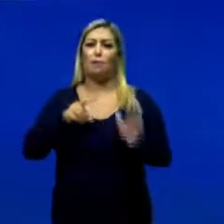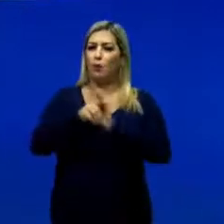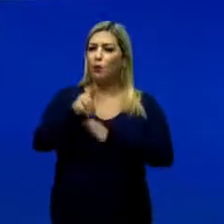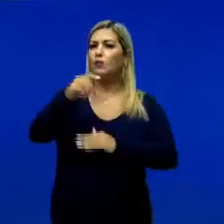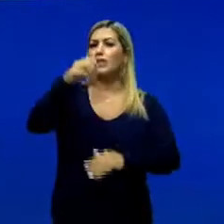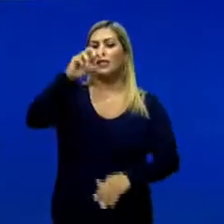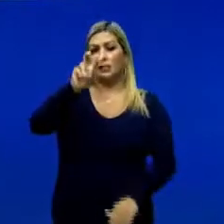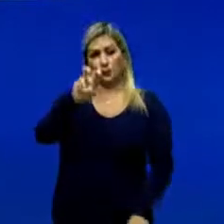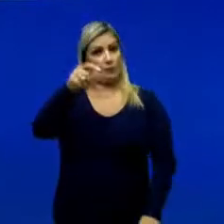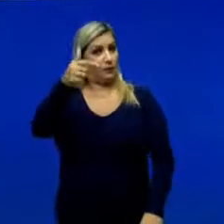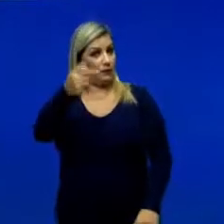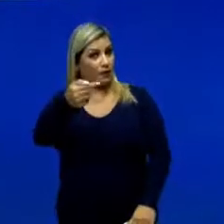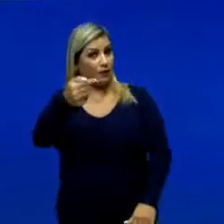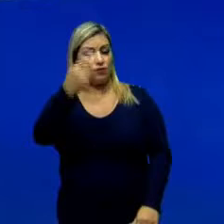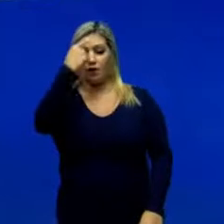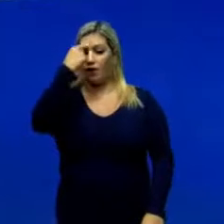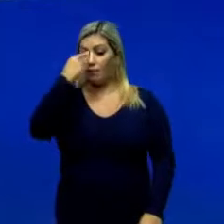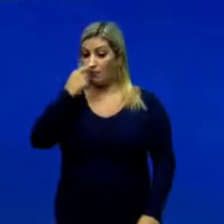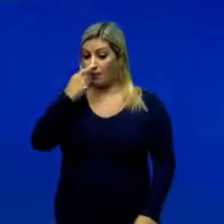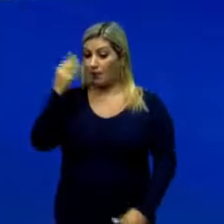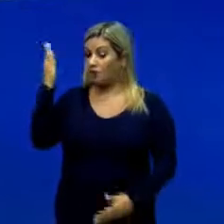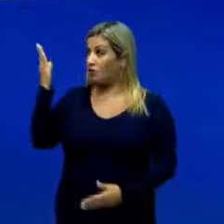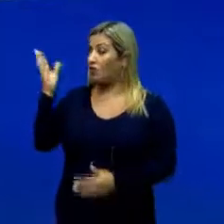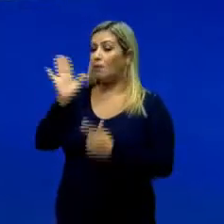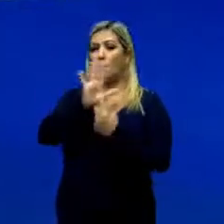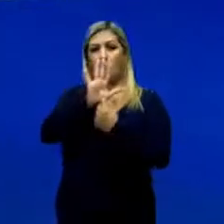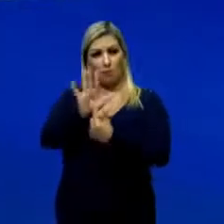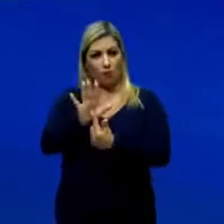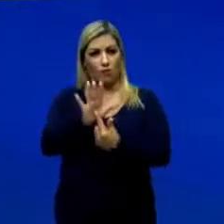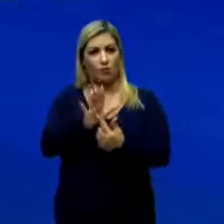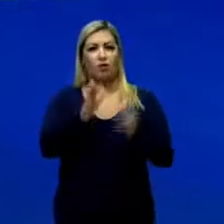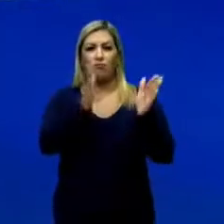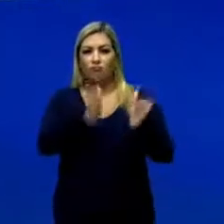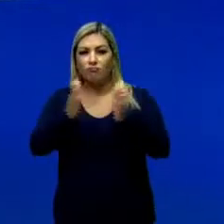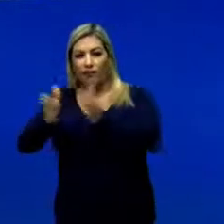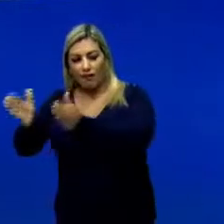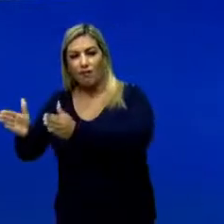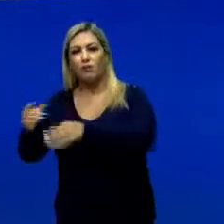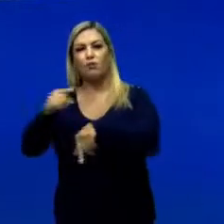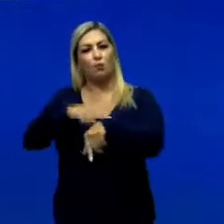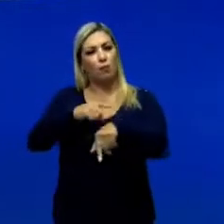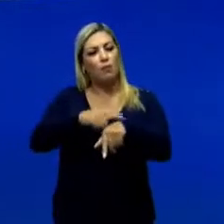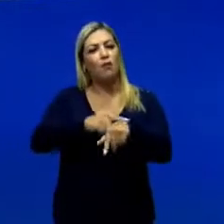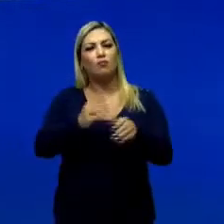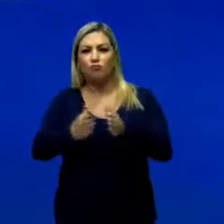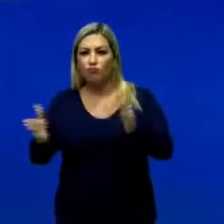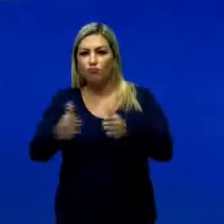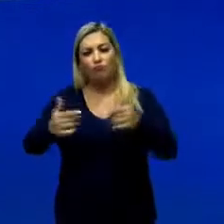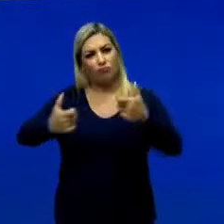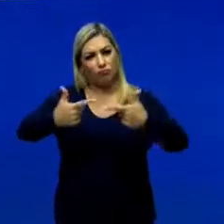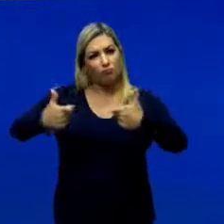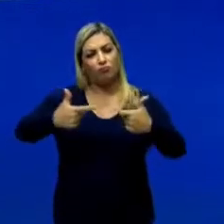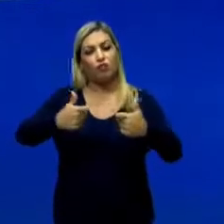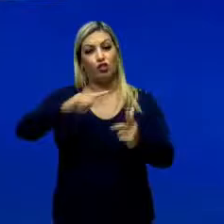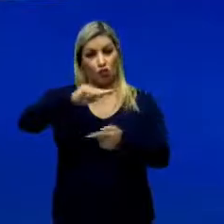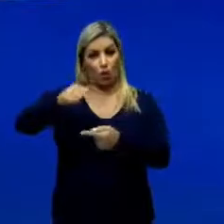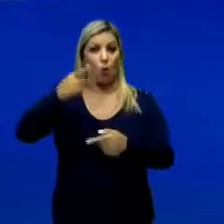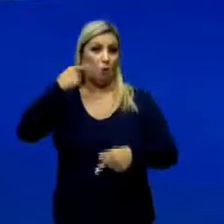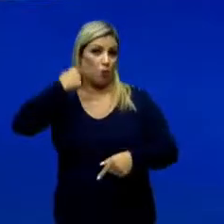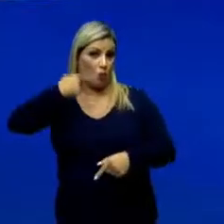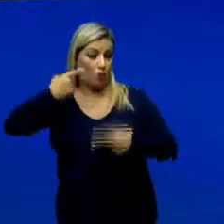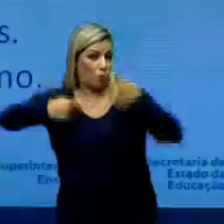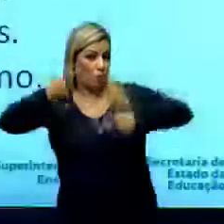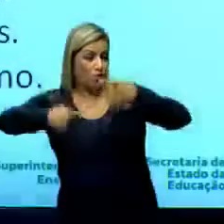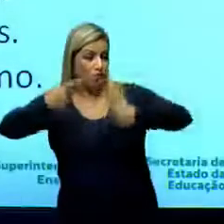As imagens representam fases de um conflito geopolítico no qual as forças envolvidas buscam. E a gente